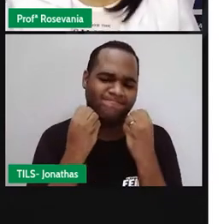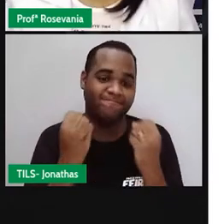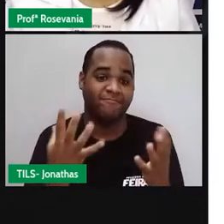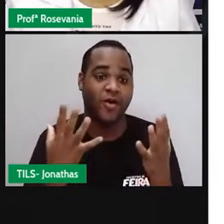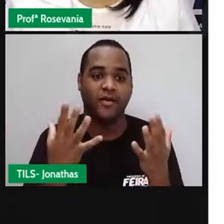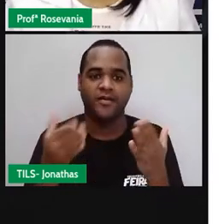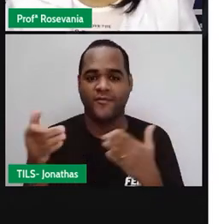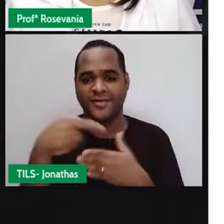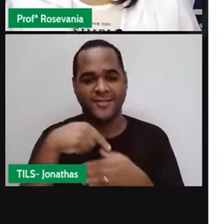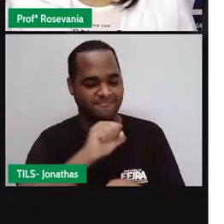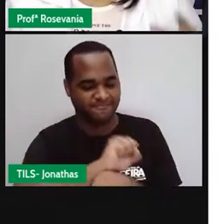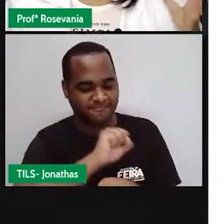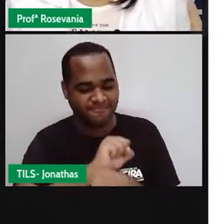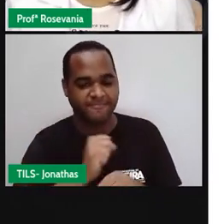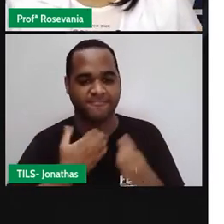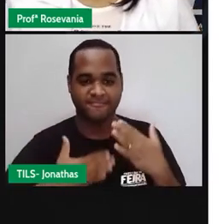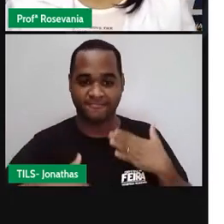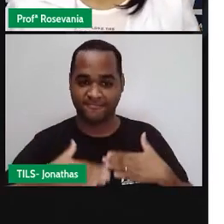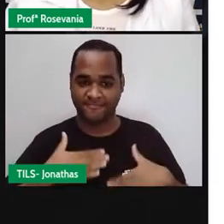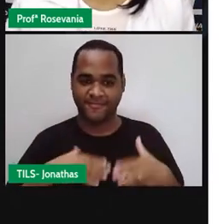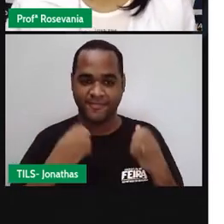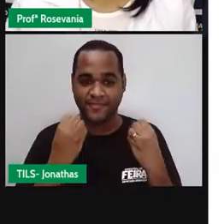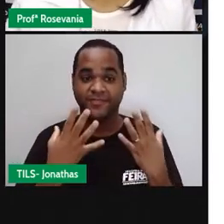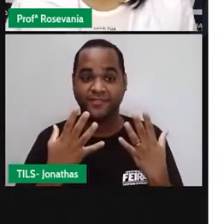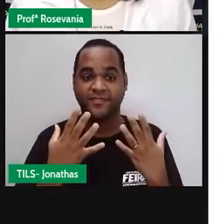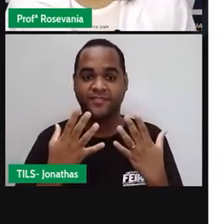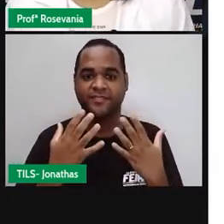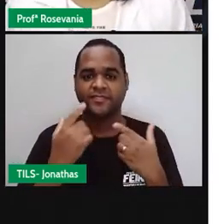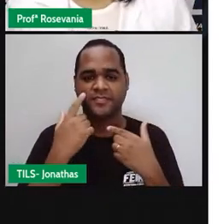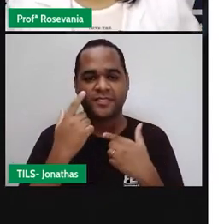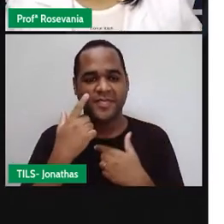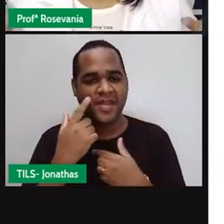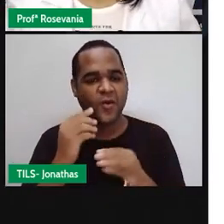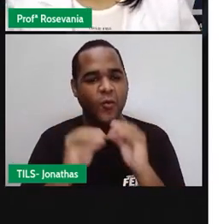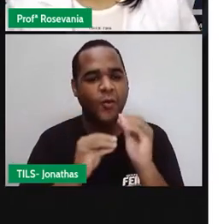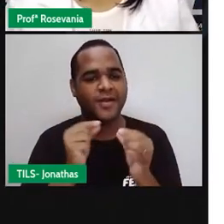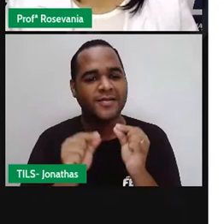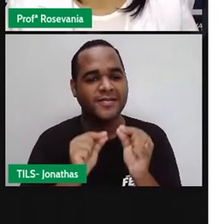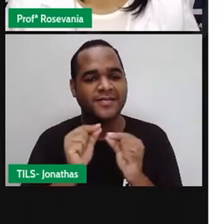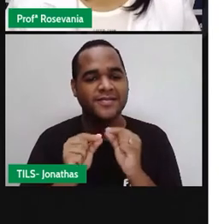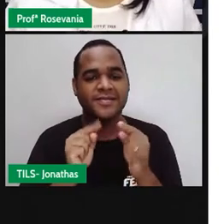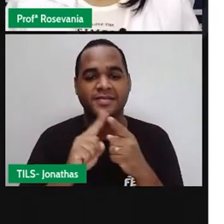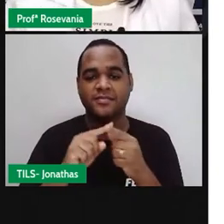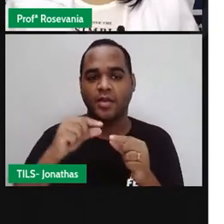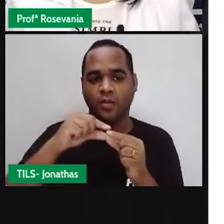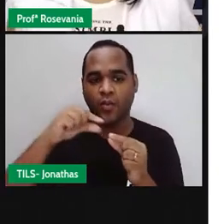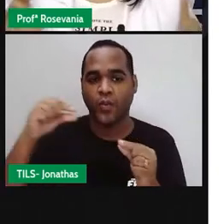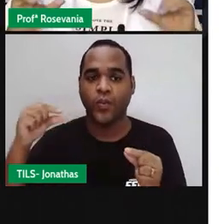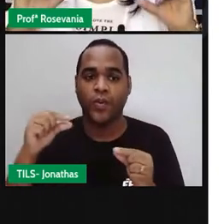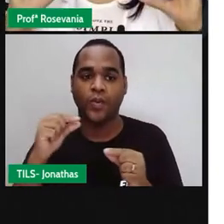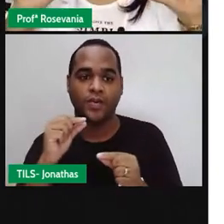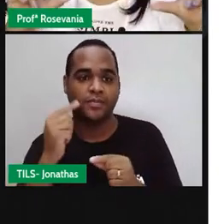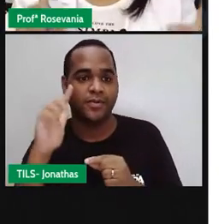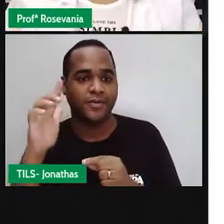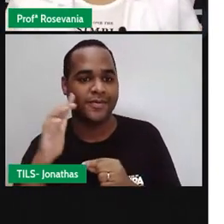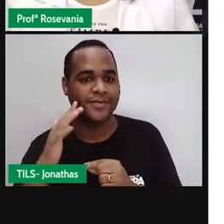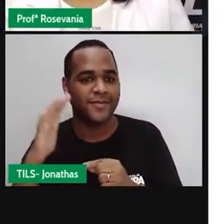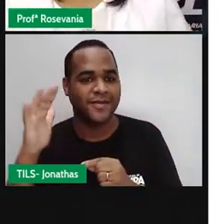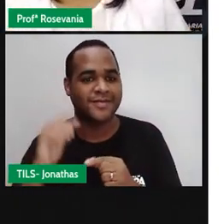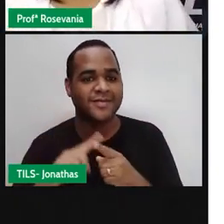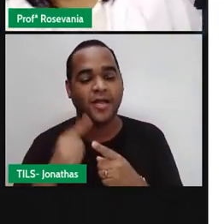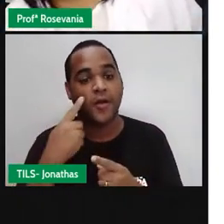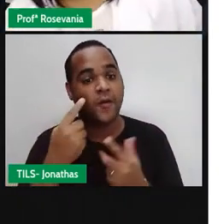Espero que vocês gostem. E de cara já coloquei aí, né, esse termômetrozinho para vocês, já para chamar a atenção